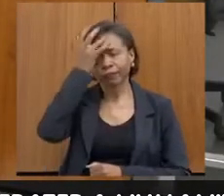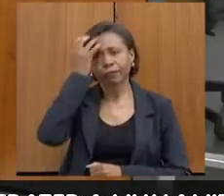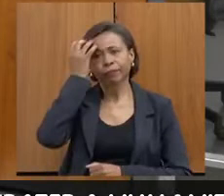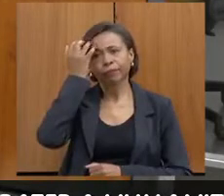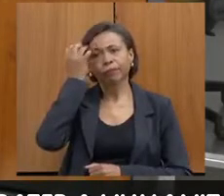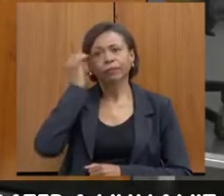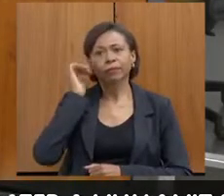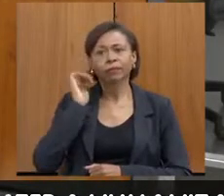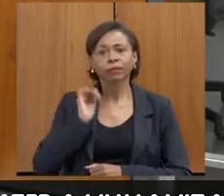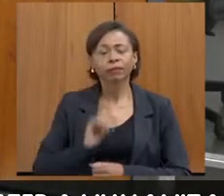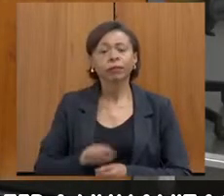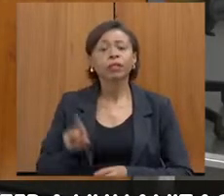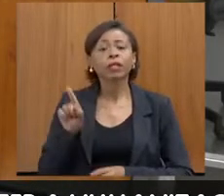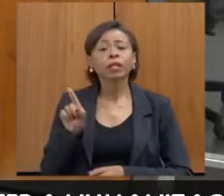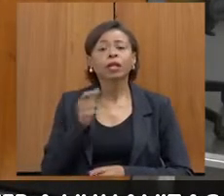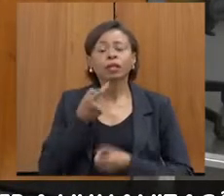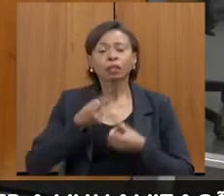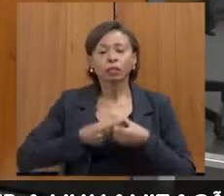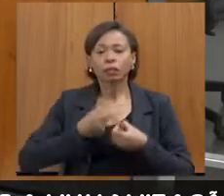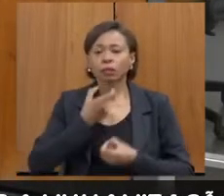Contar. Nova Lima.